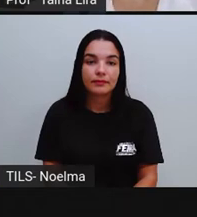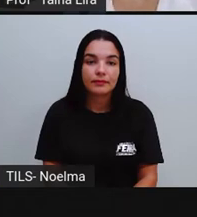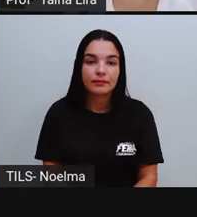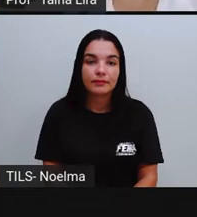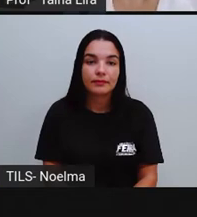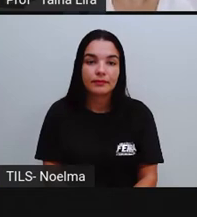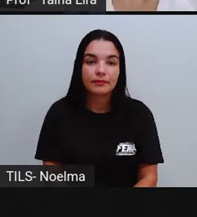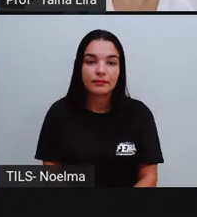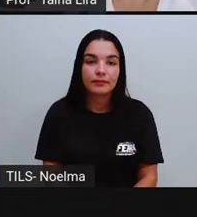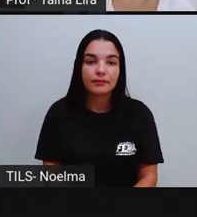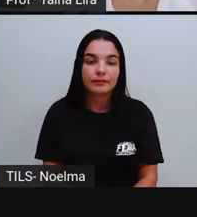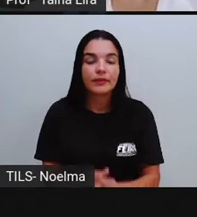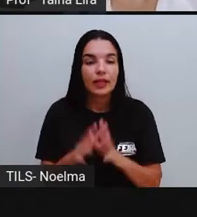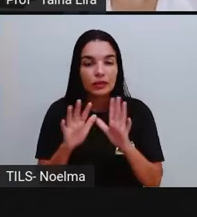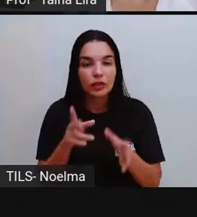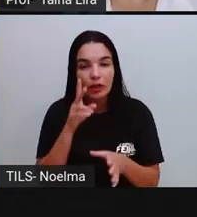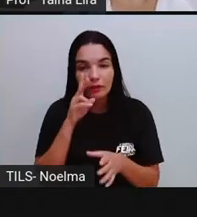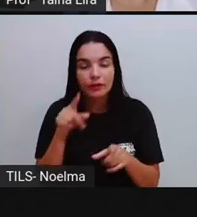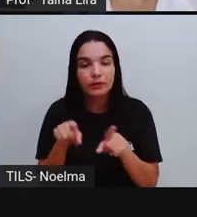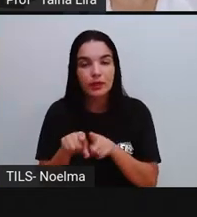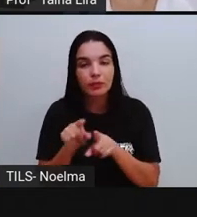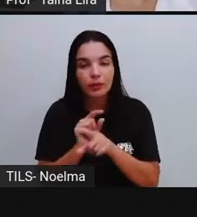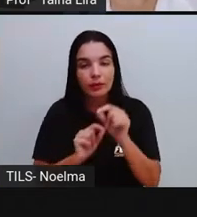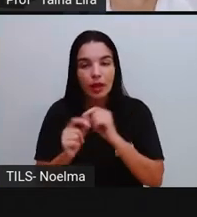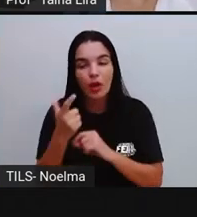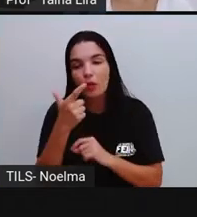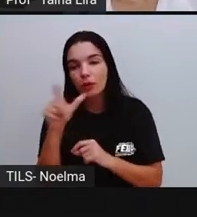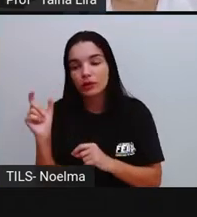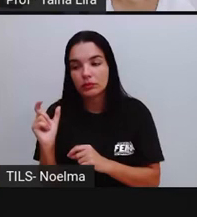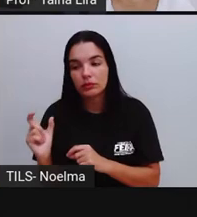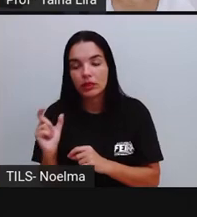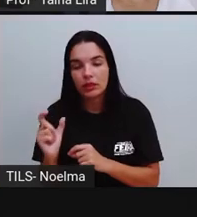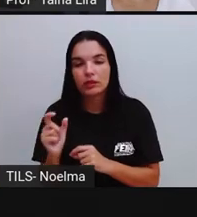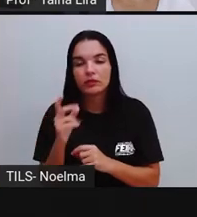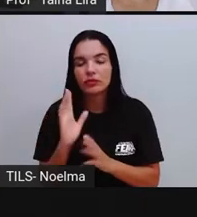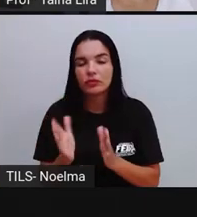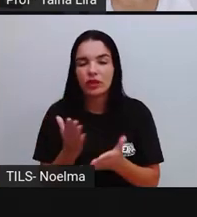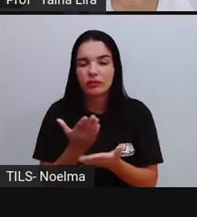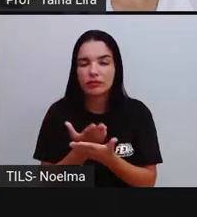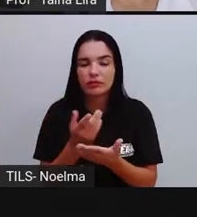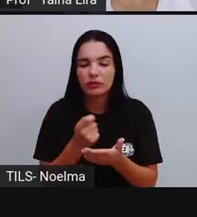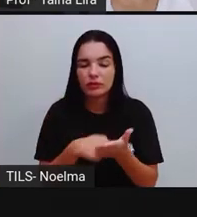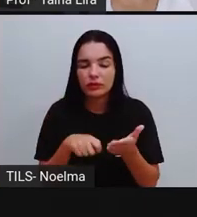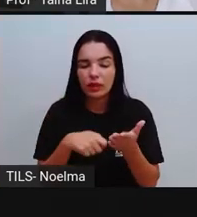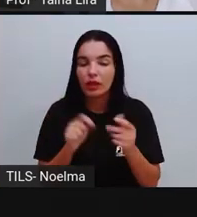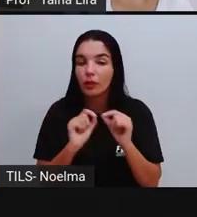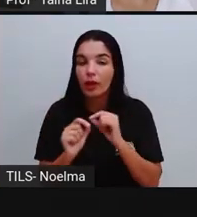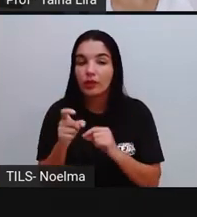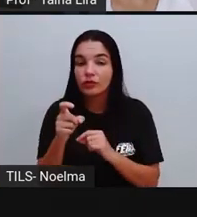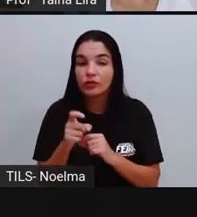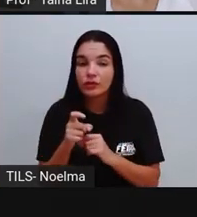outras aulas, A escrita da palavra abacaxi, E aí, É com X ou com CH?